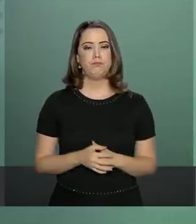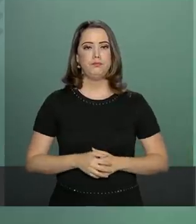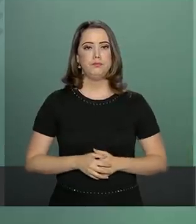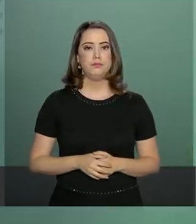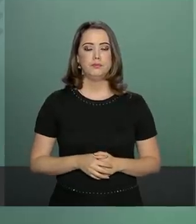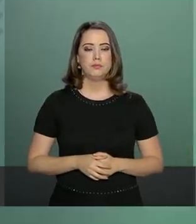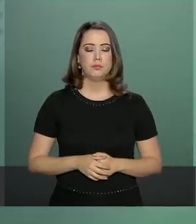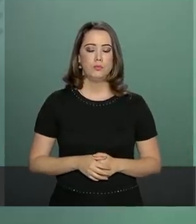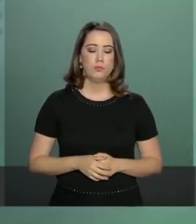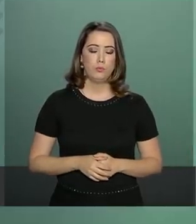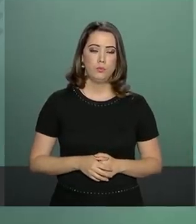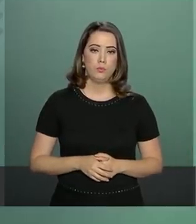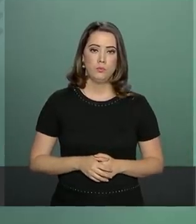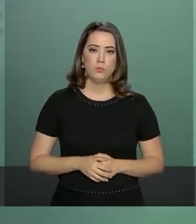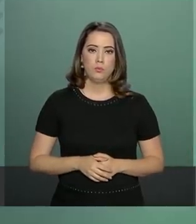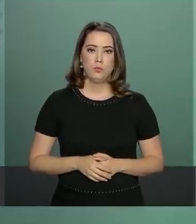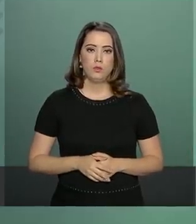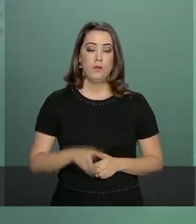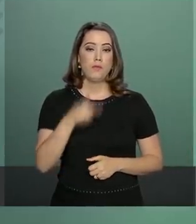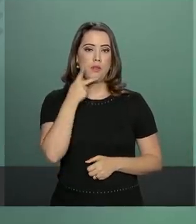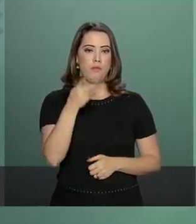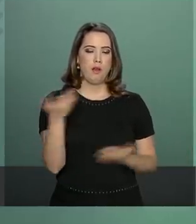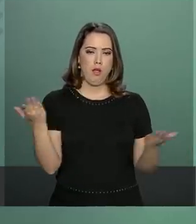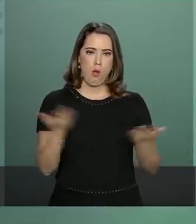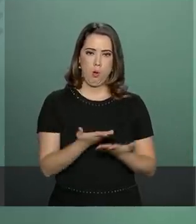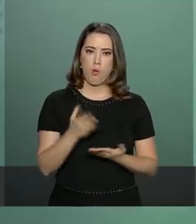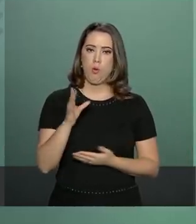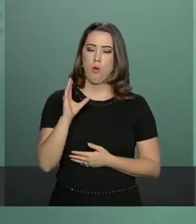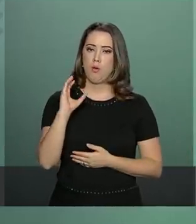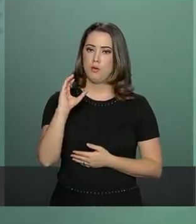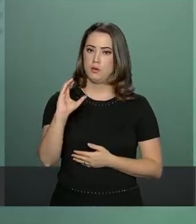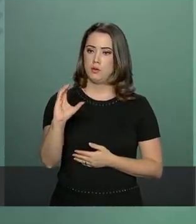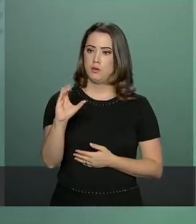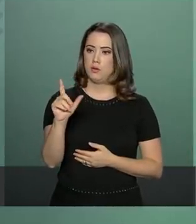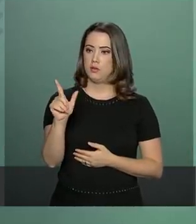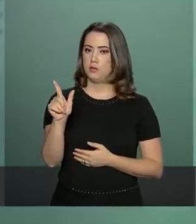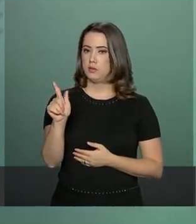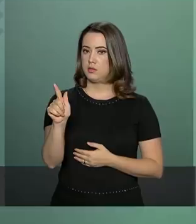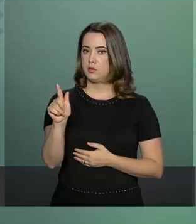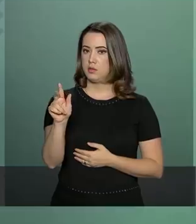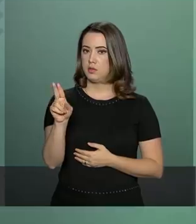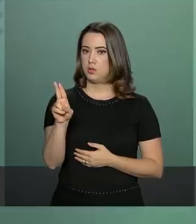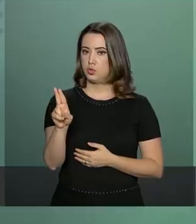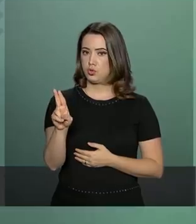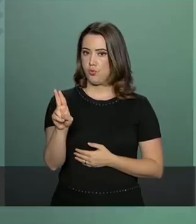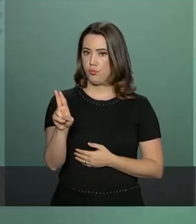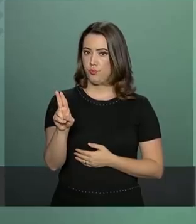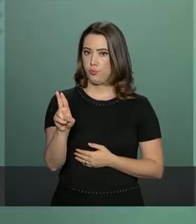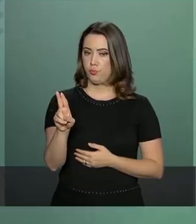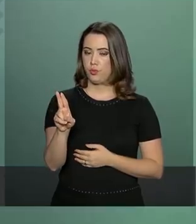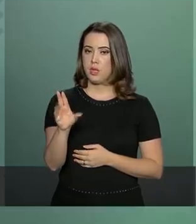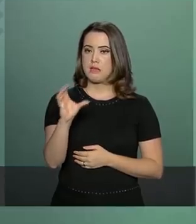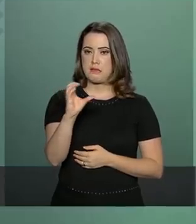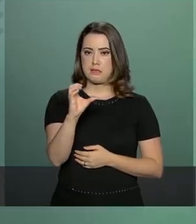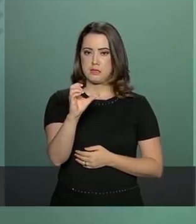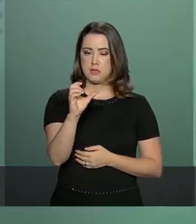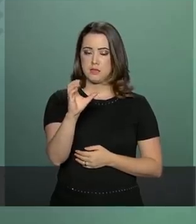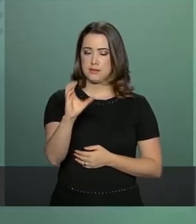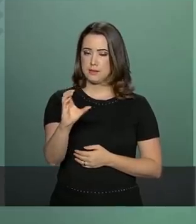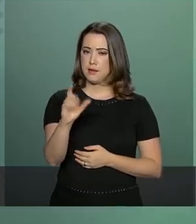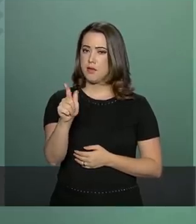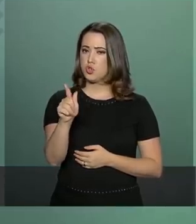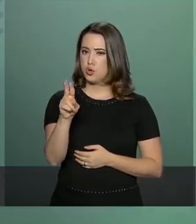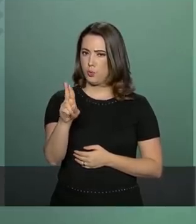Com relação à Controladoria Geral da União, compartilhamento de dados, o senhor